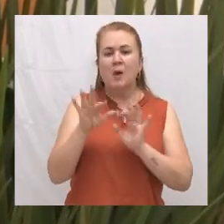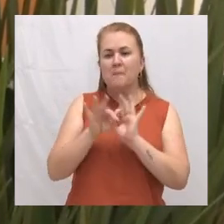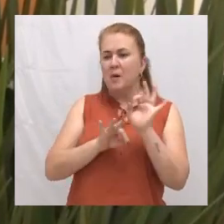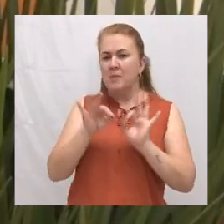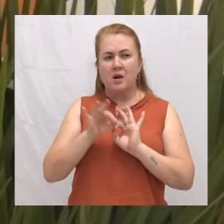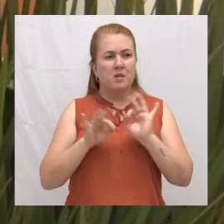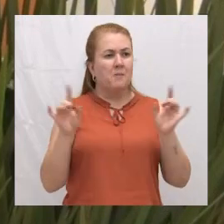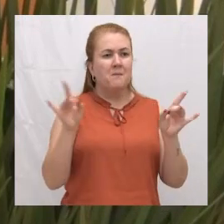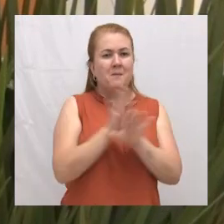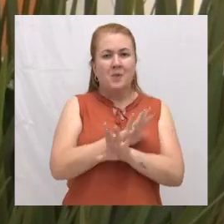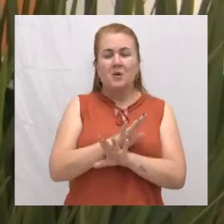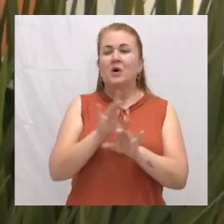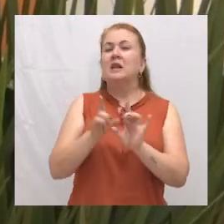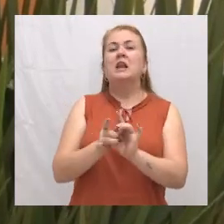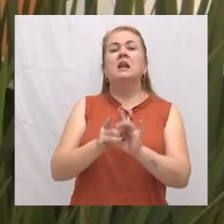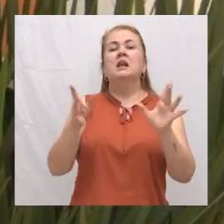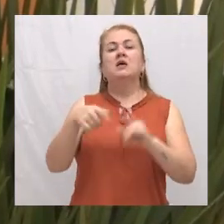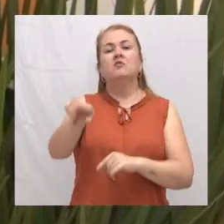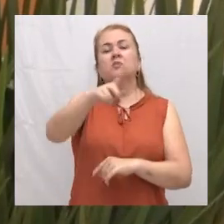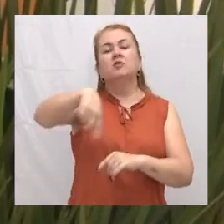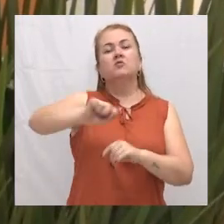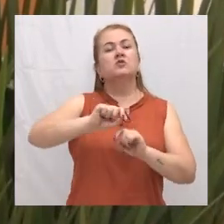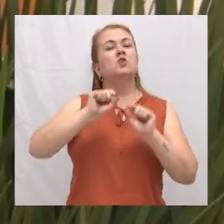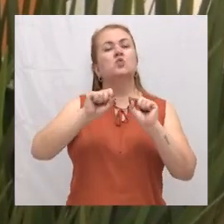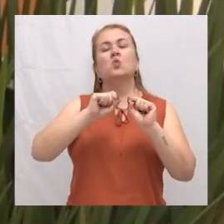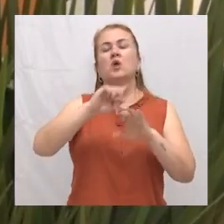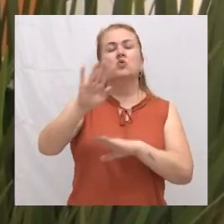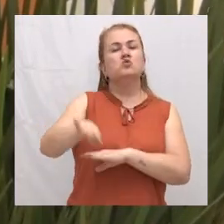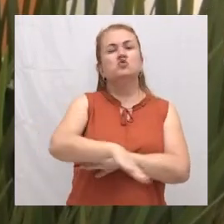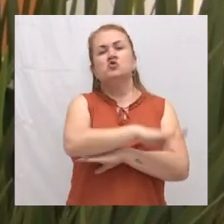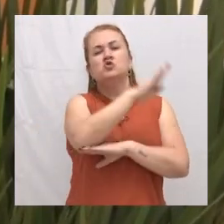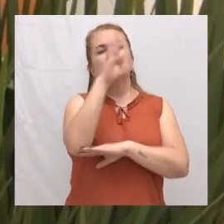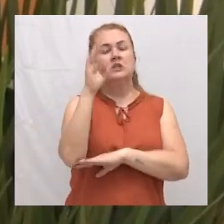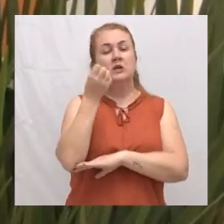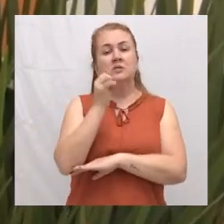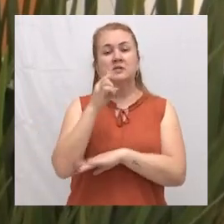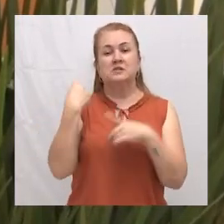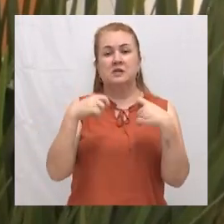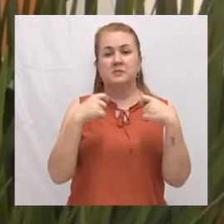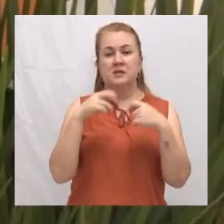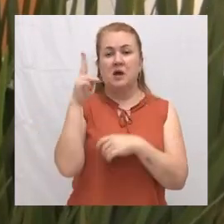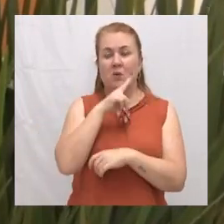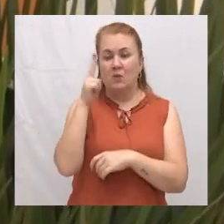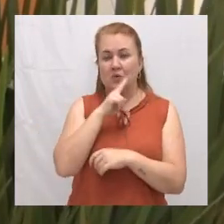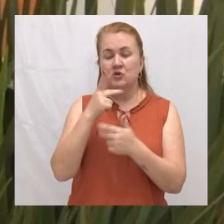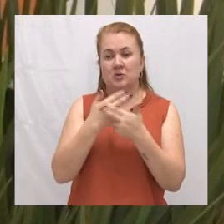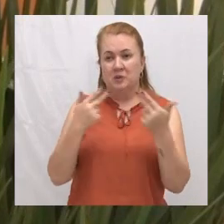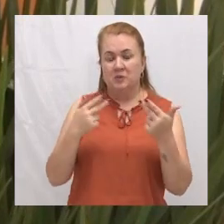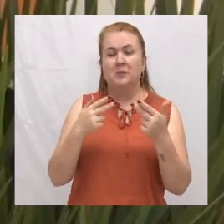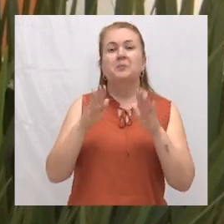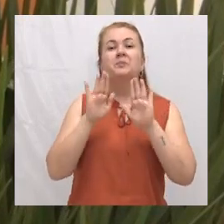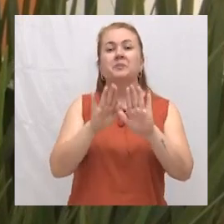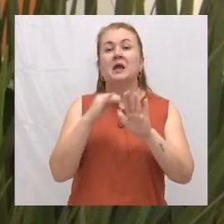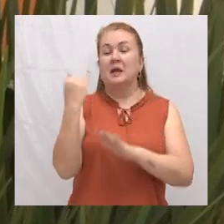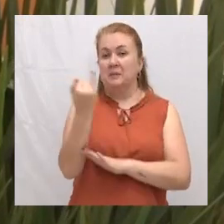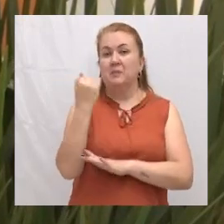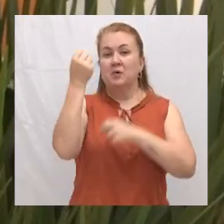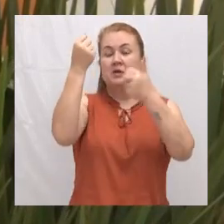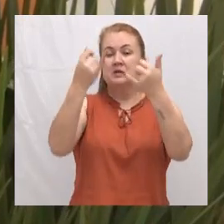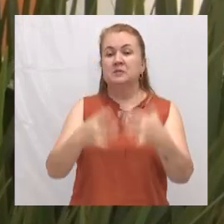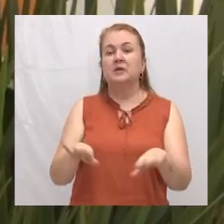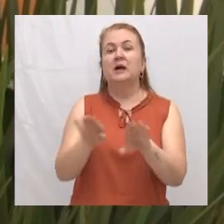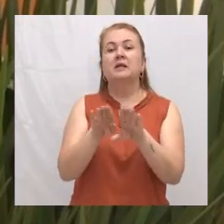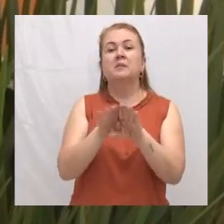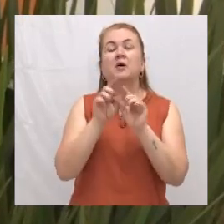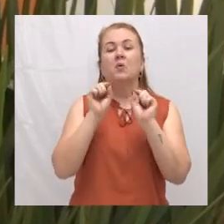disposição do município e da população 24 horas por dia. Onde é importante salientar que esses